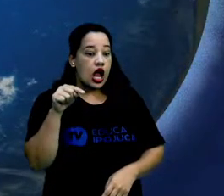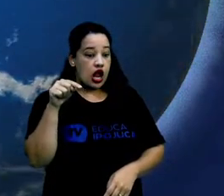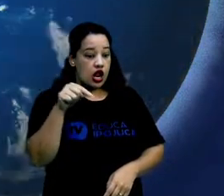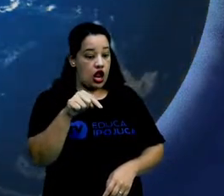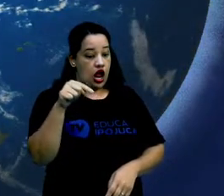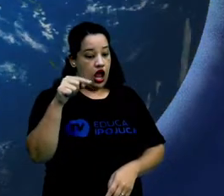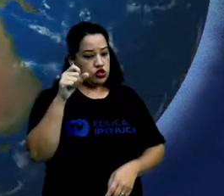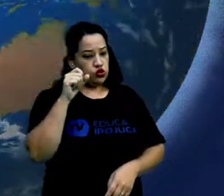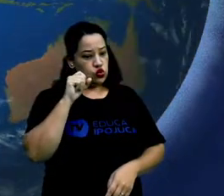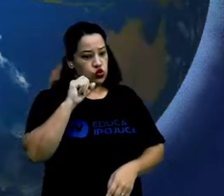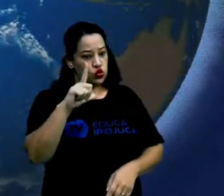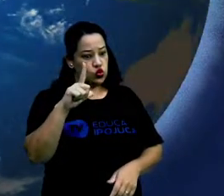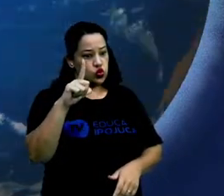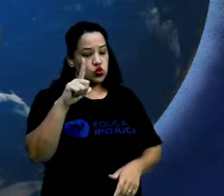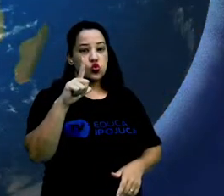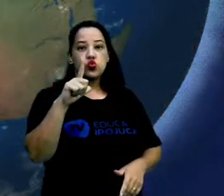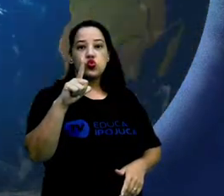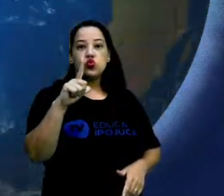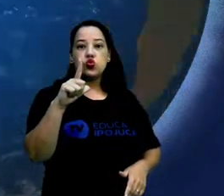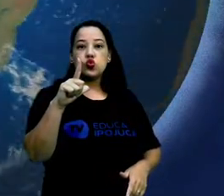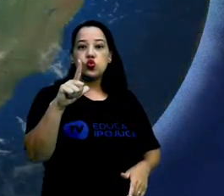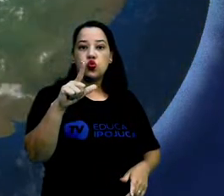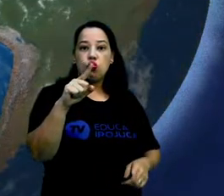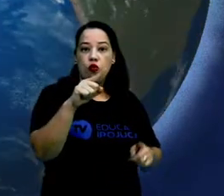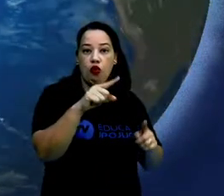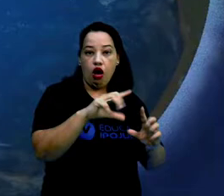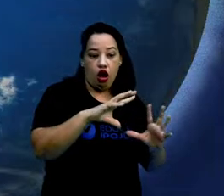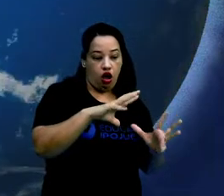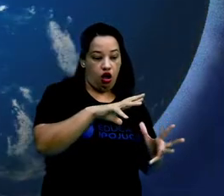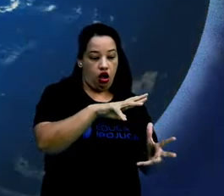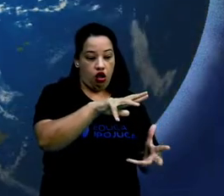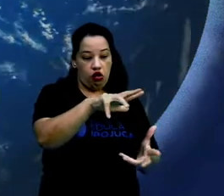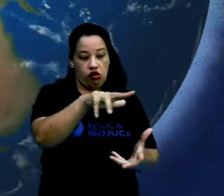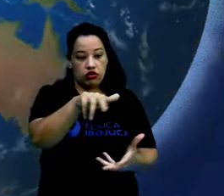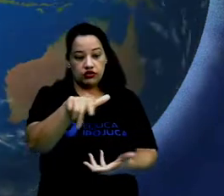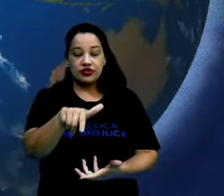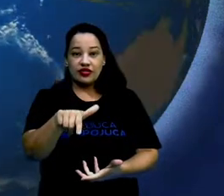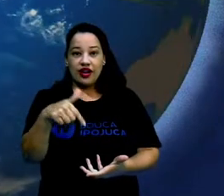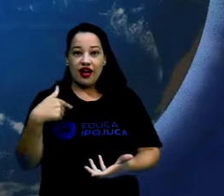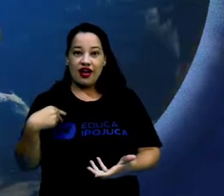azulado. E ele foi visitar então.